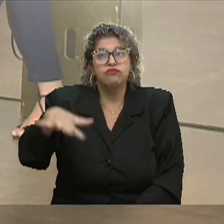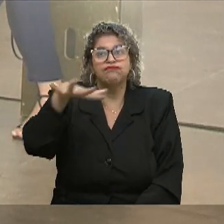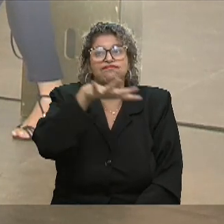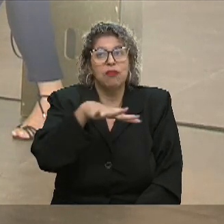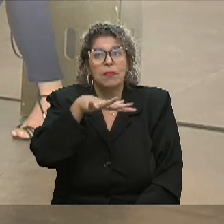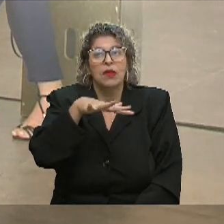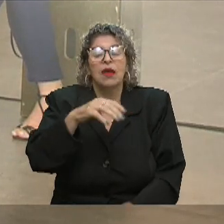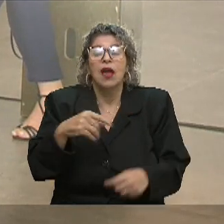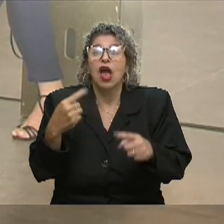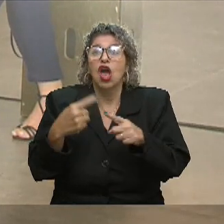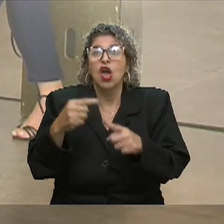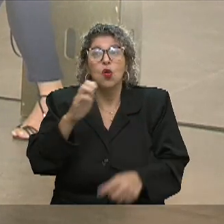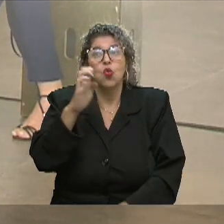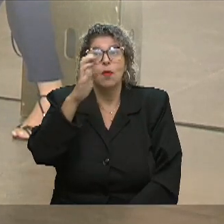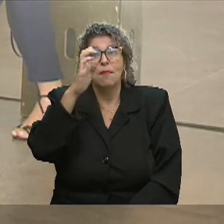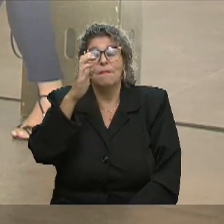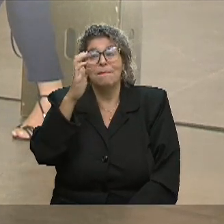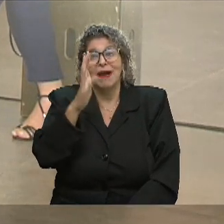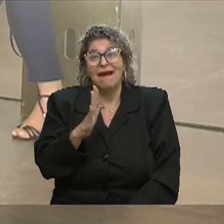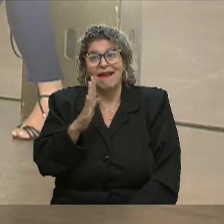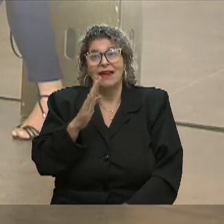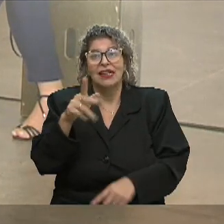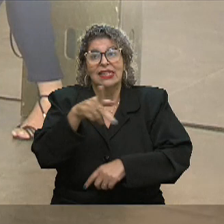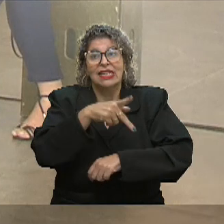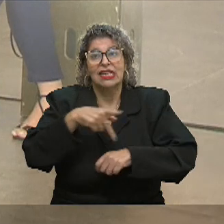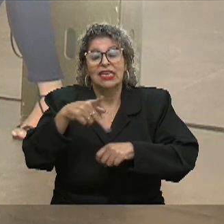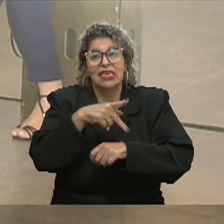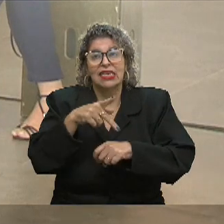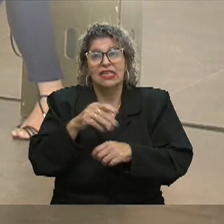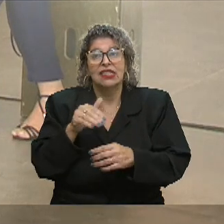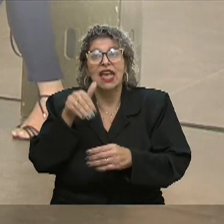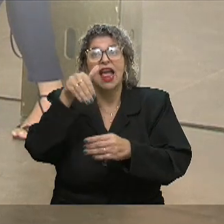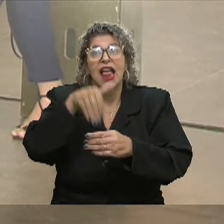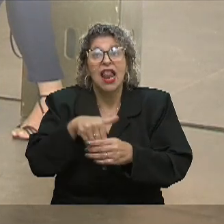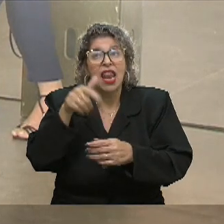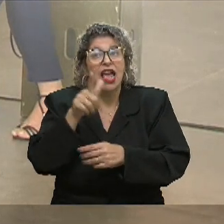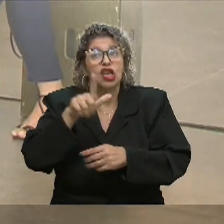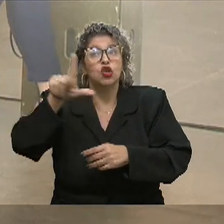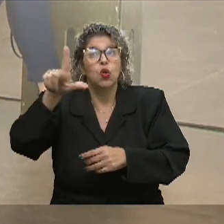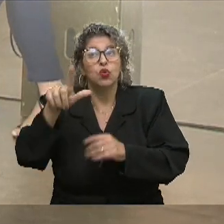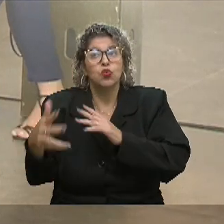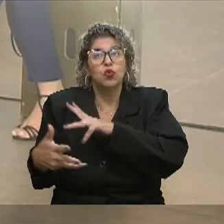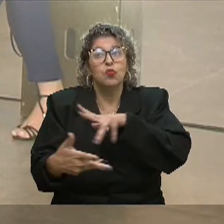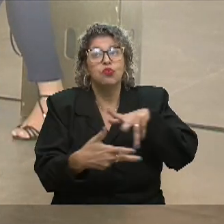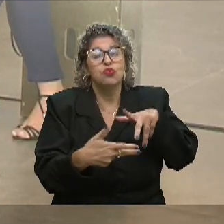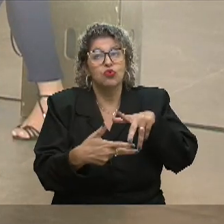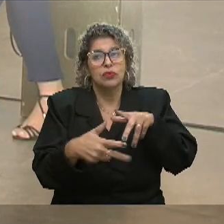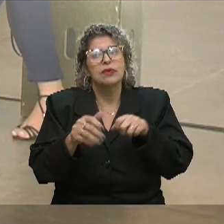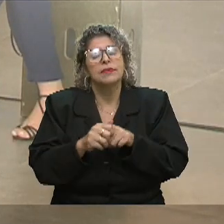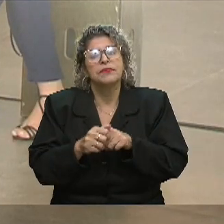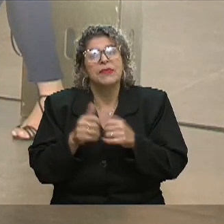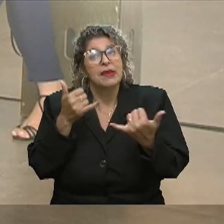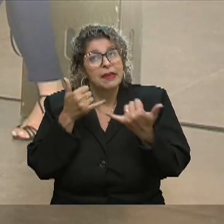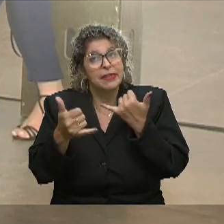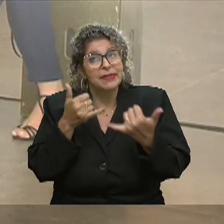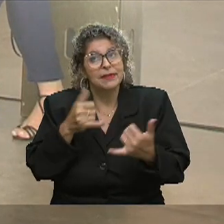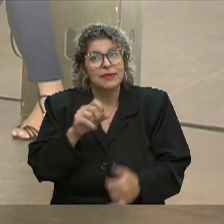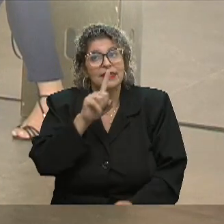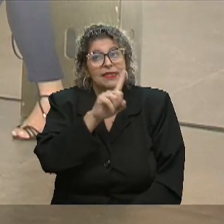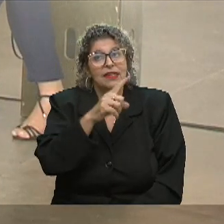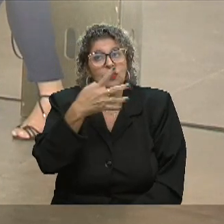ainda, é um país que elege muito menos mulheres do que em outros lugares do mundo. Por exemplo, nós estamos no número